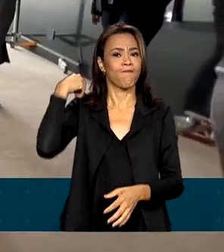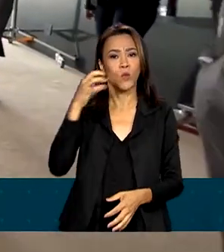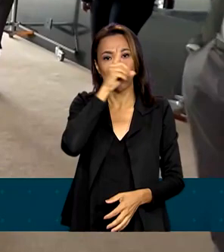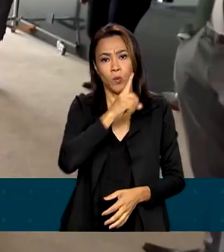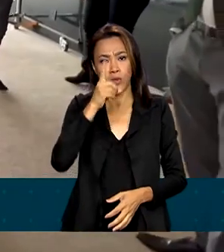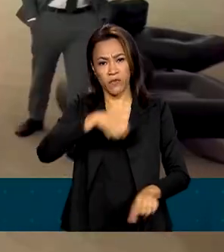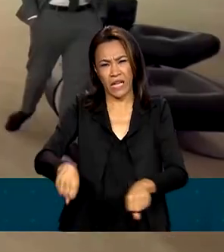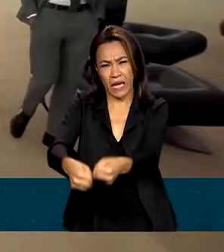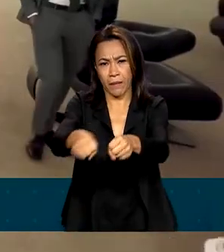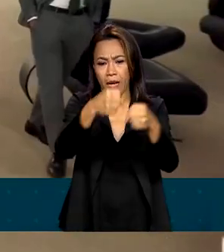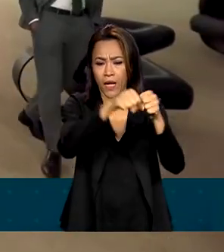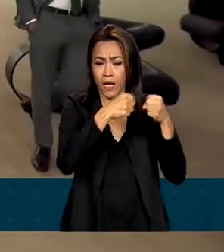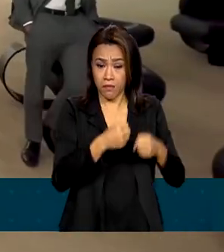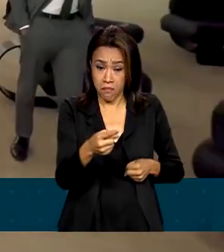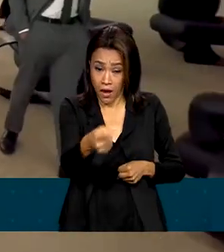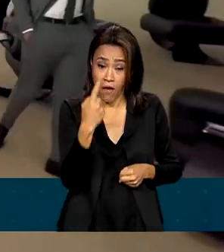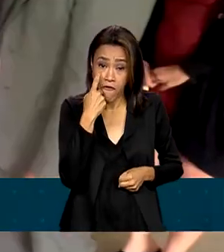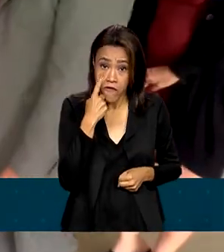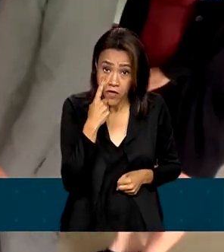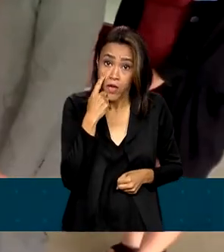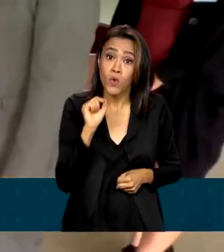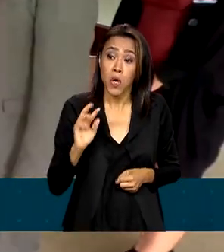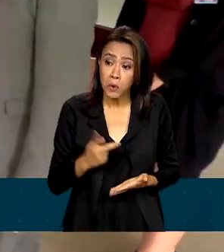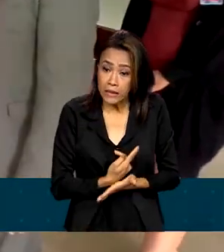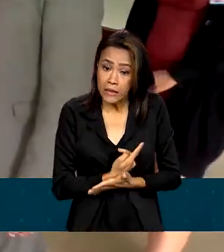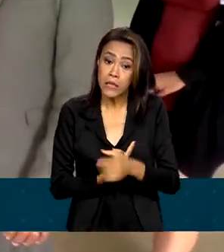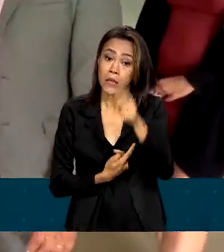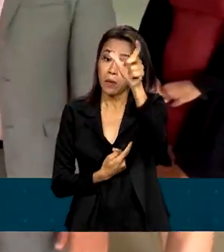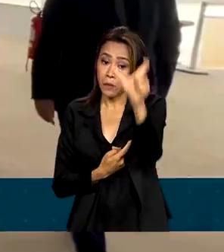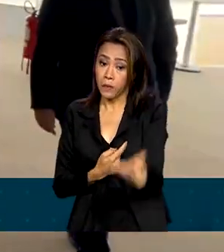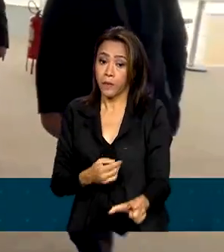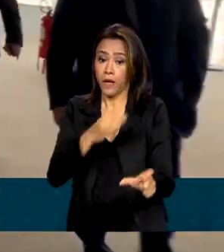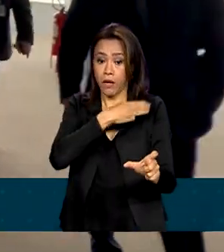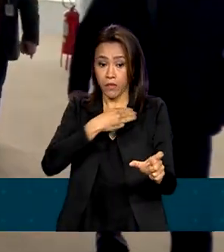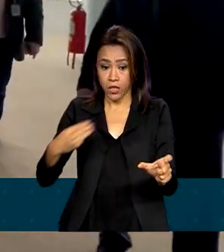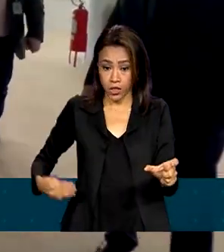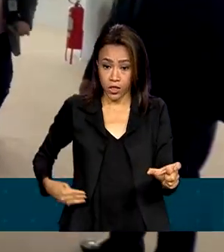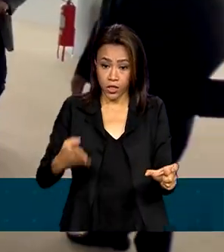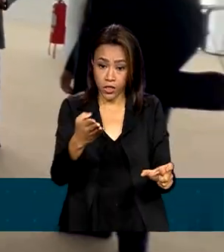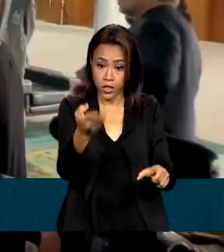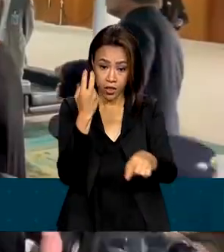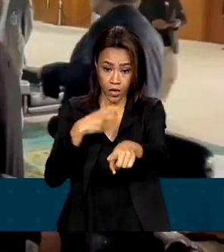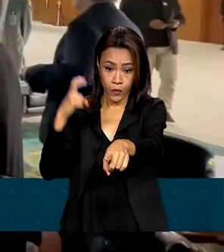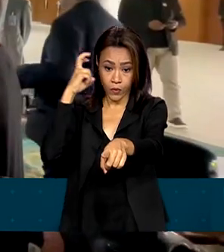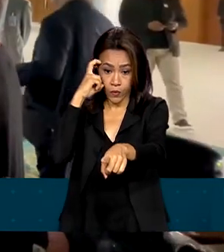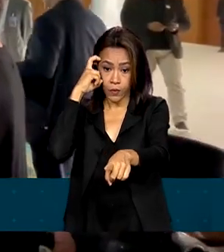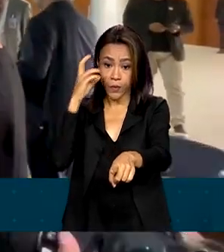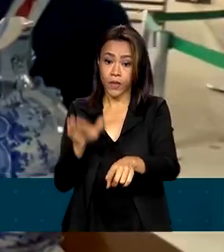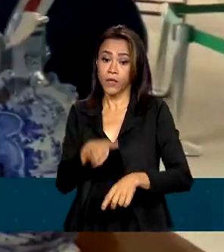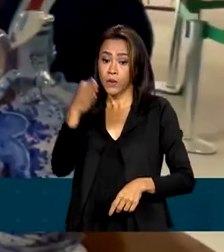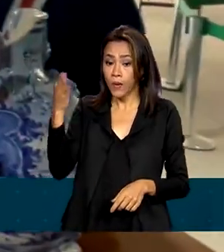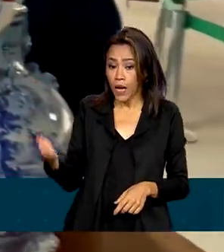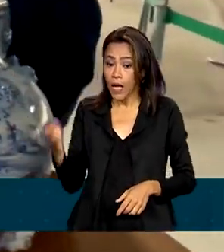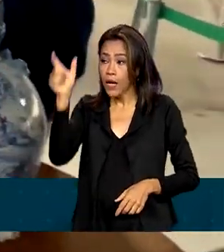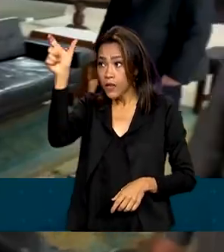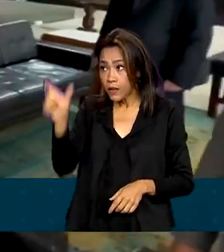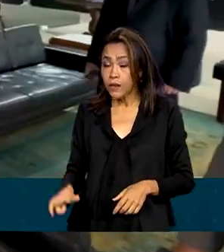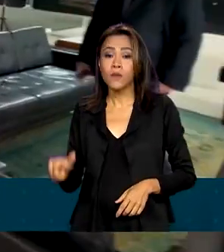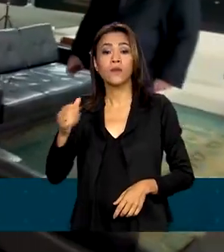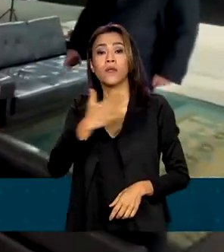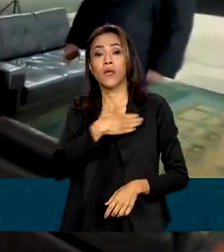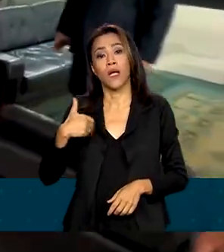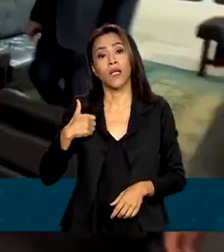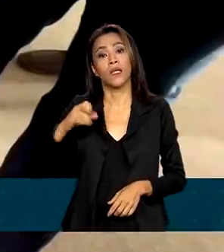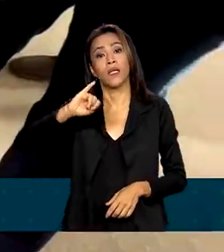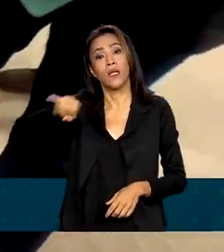para ver de perto a destruição, a ministra da Cultura, Margarete Menezes, acompanhada da primeira-dama, Janja, além de